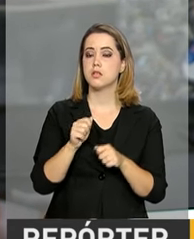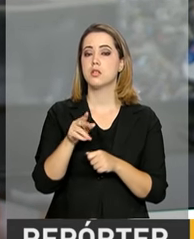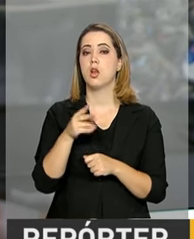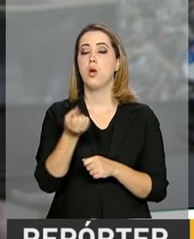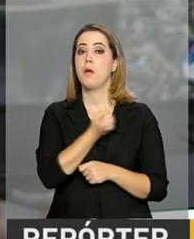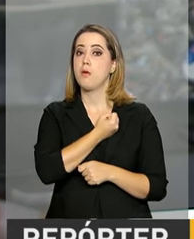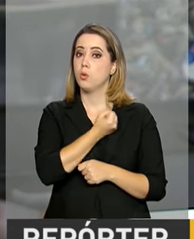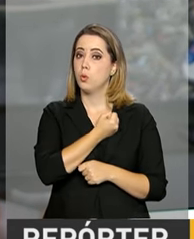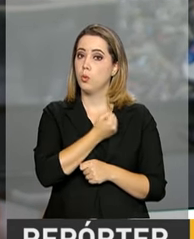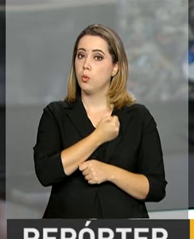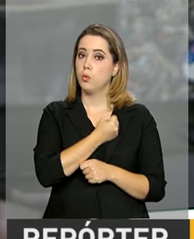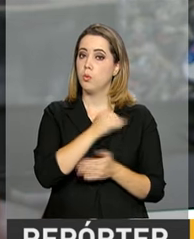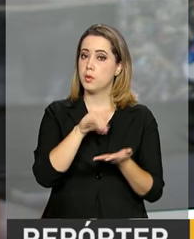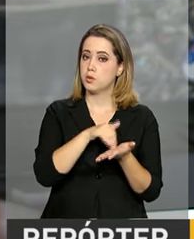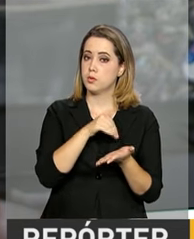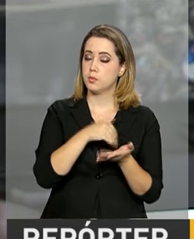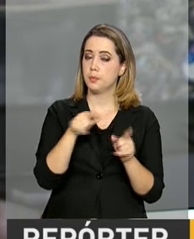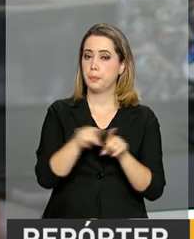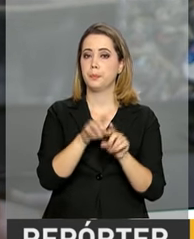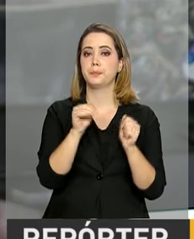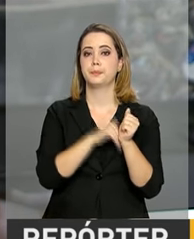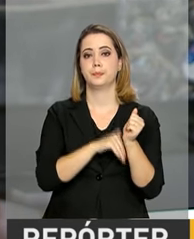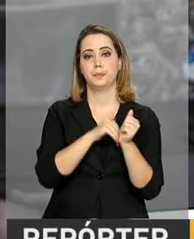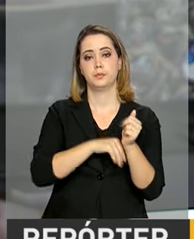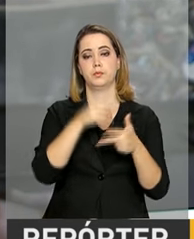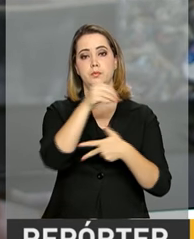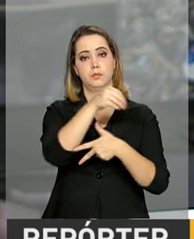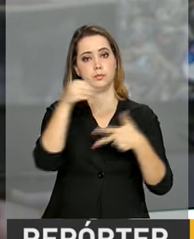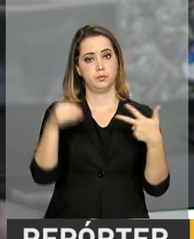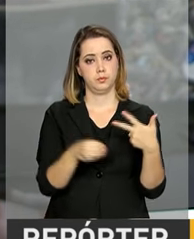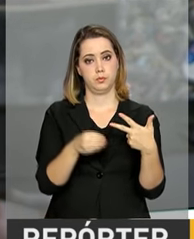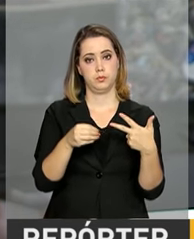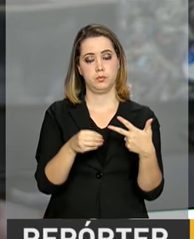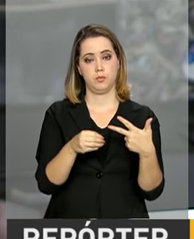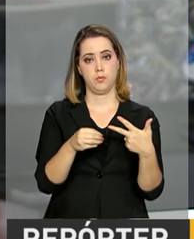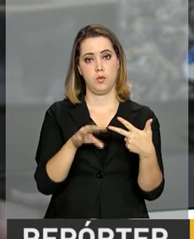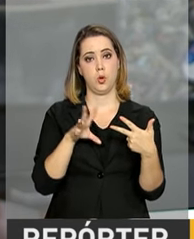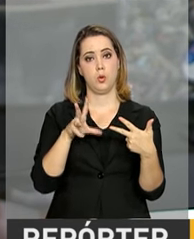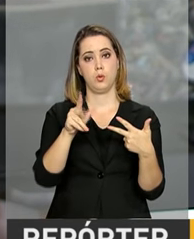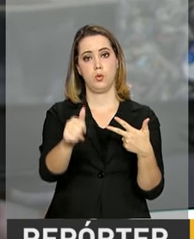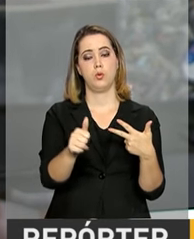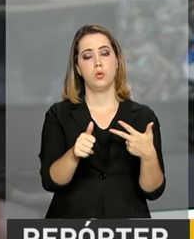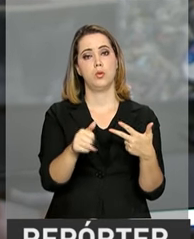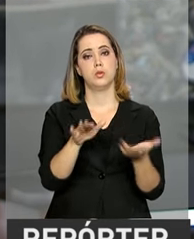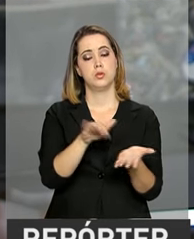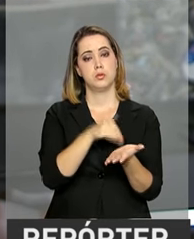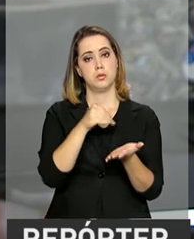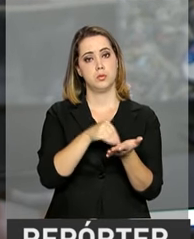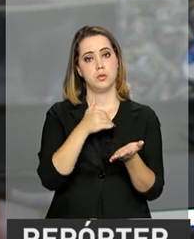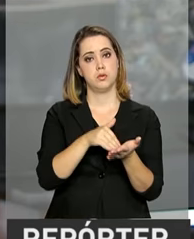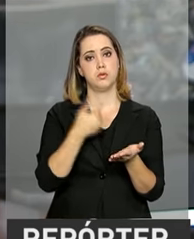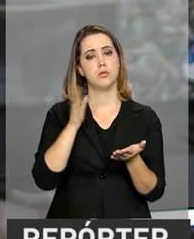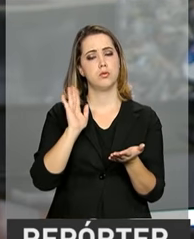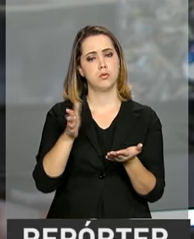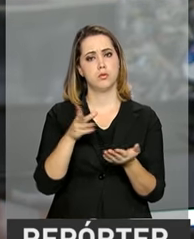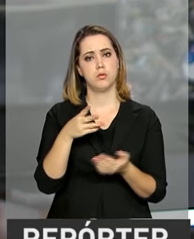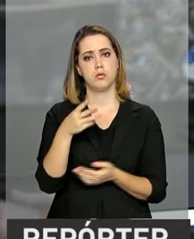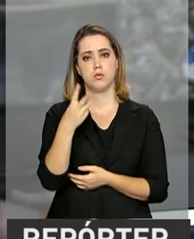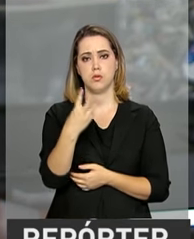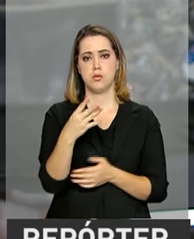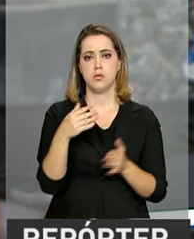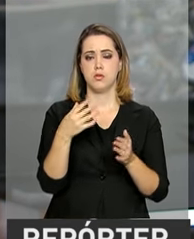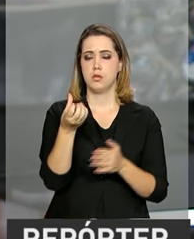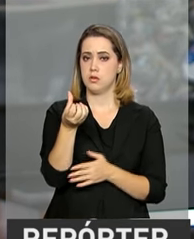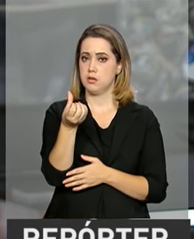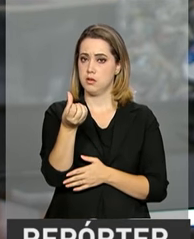número de inscrição e a senha do Enem 2016. As matrículas para os aprovados serão dos dias 3,